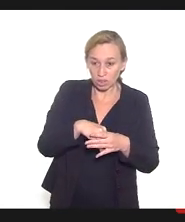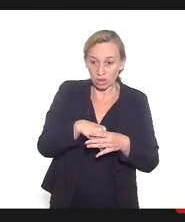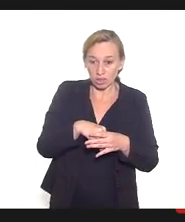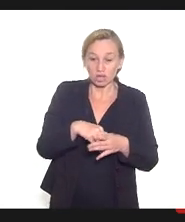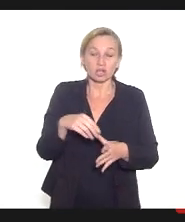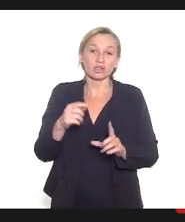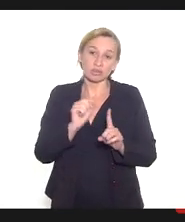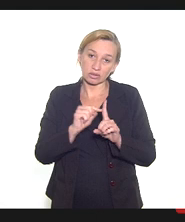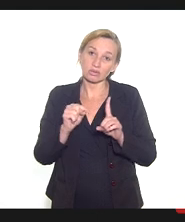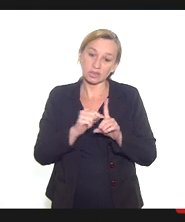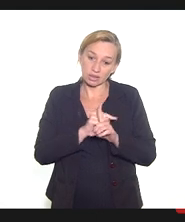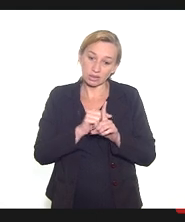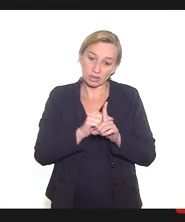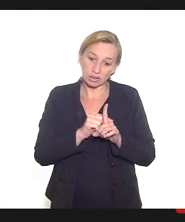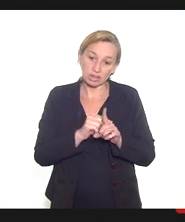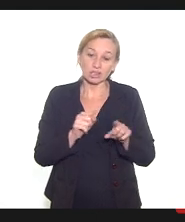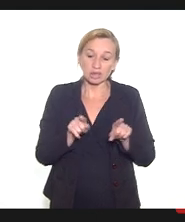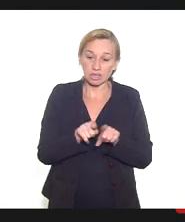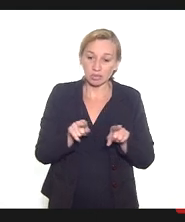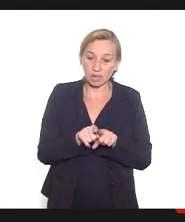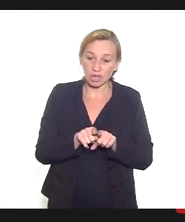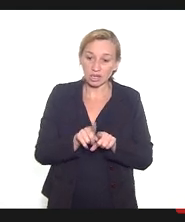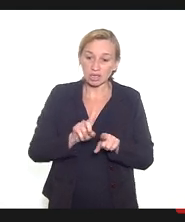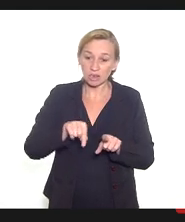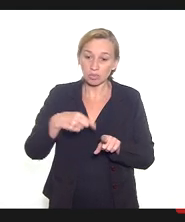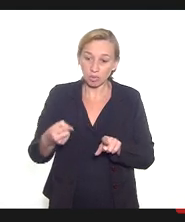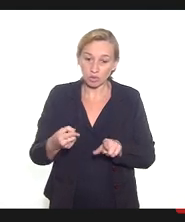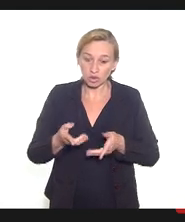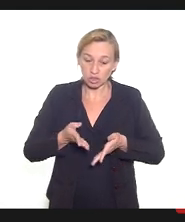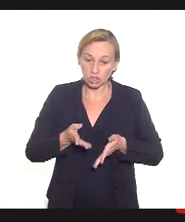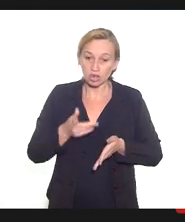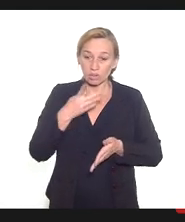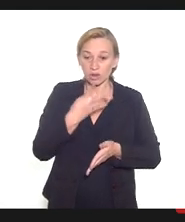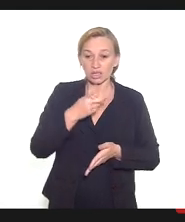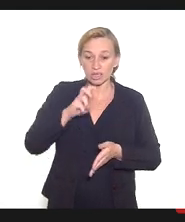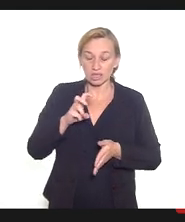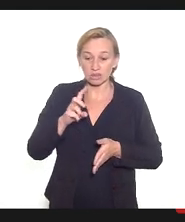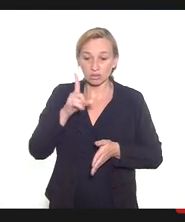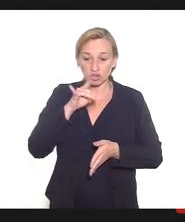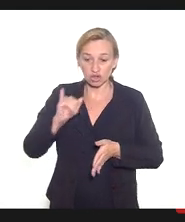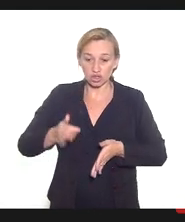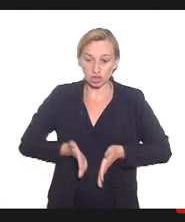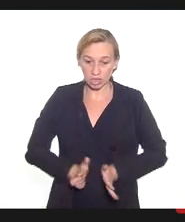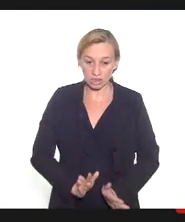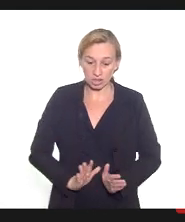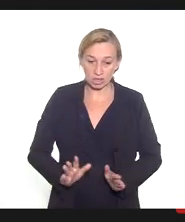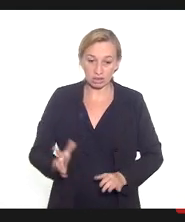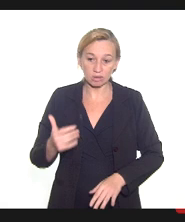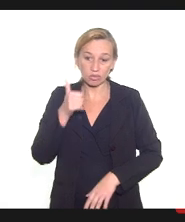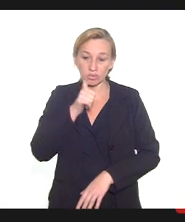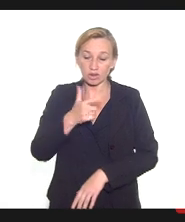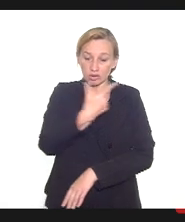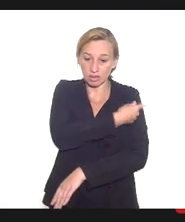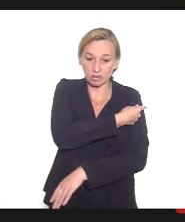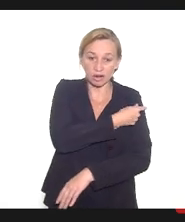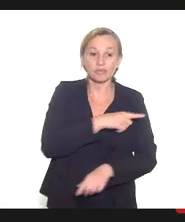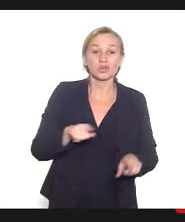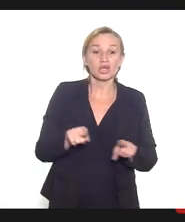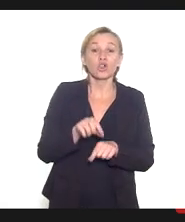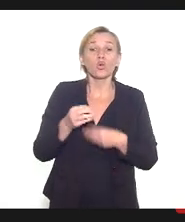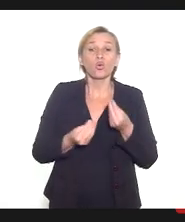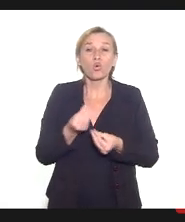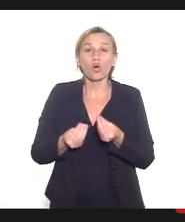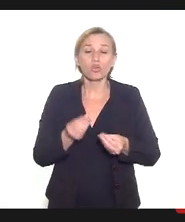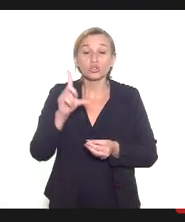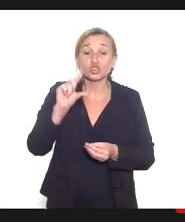gestantes e puérperas, embora ainda não tenham conseguido uma cobertura total. E o que é que nós podemos fazer para reduzir essas